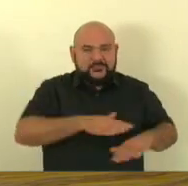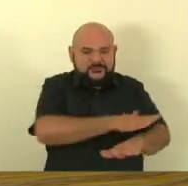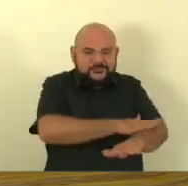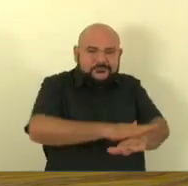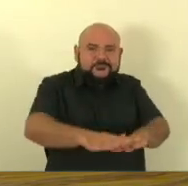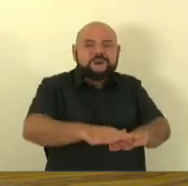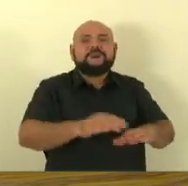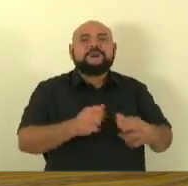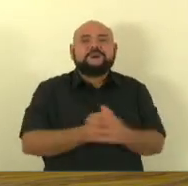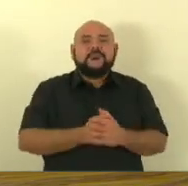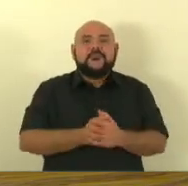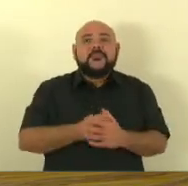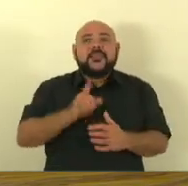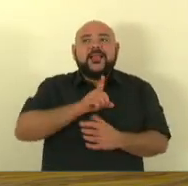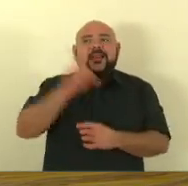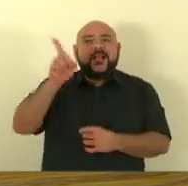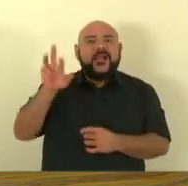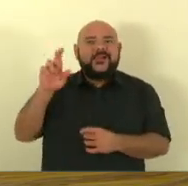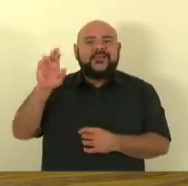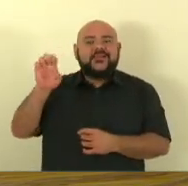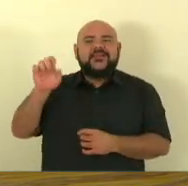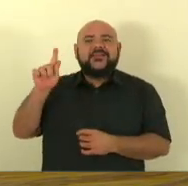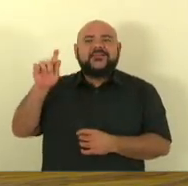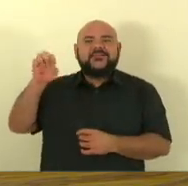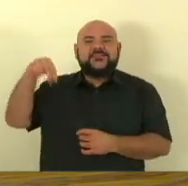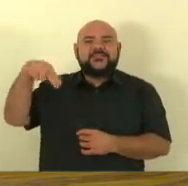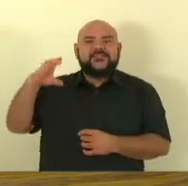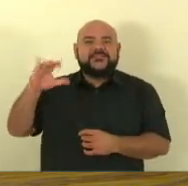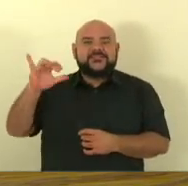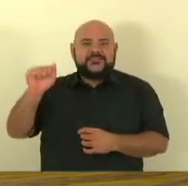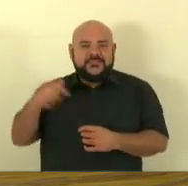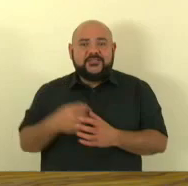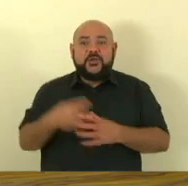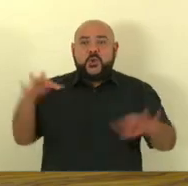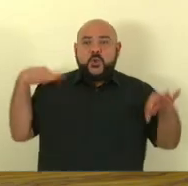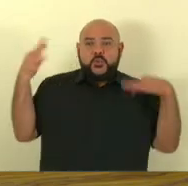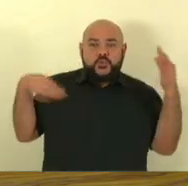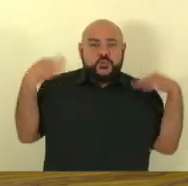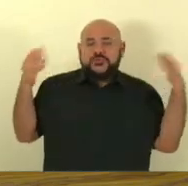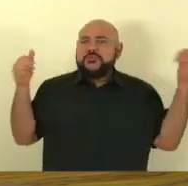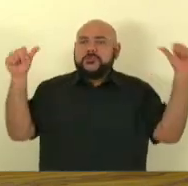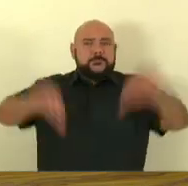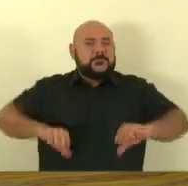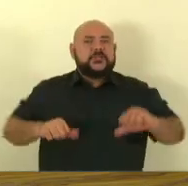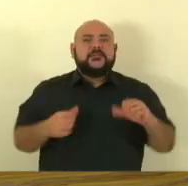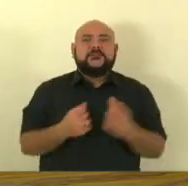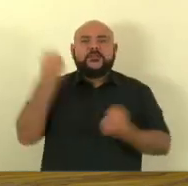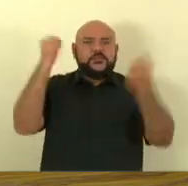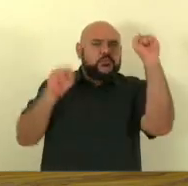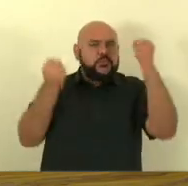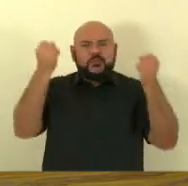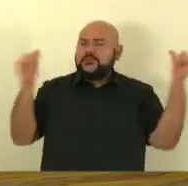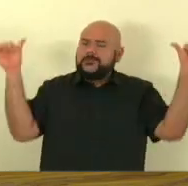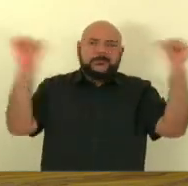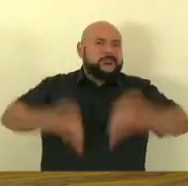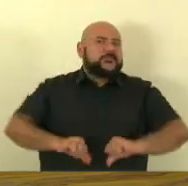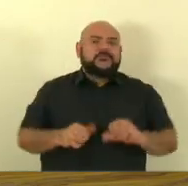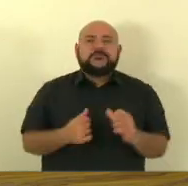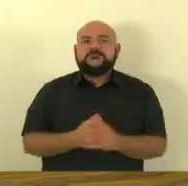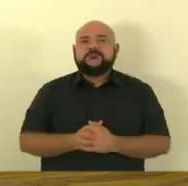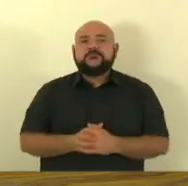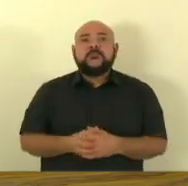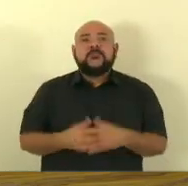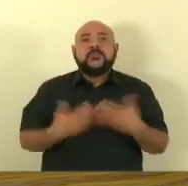esquece o turismo absurdamente afetado indústria esquece setor portuário esquece vão